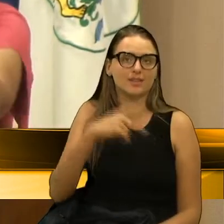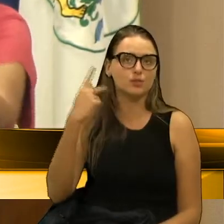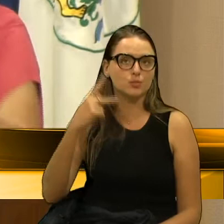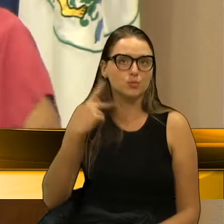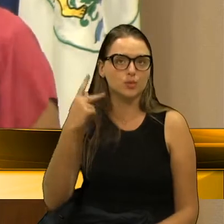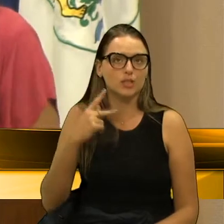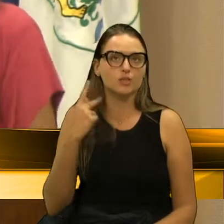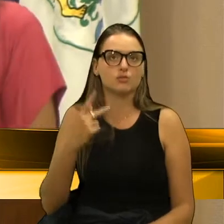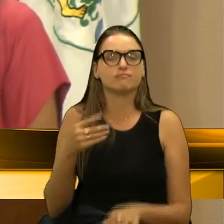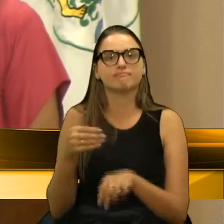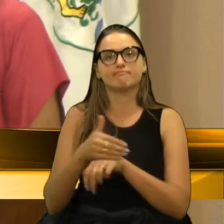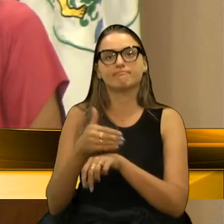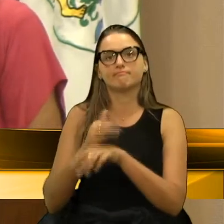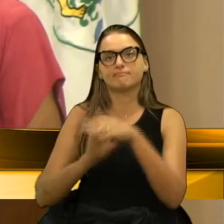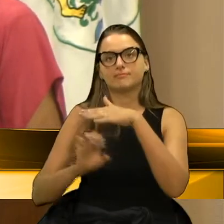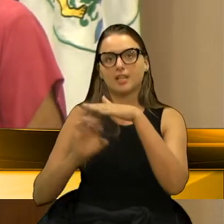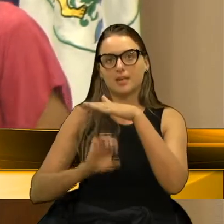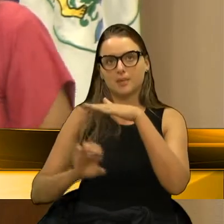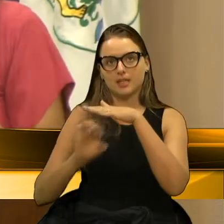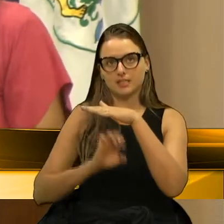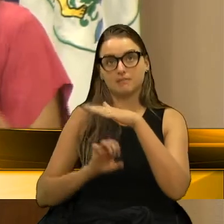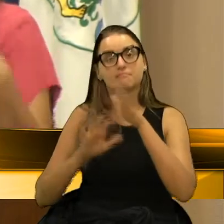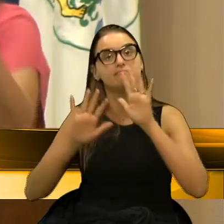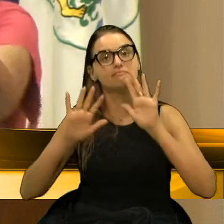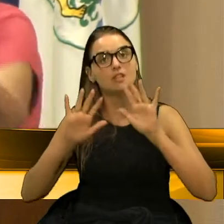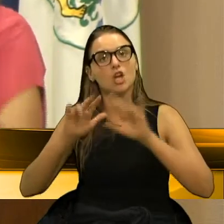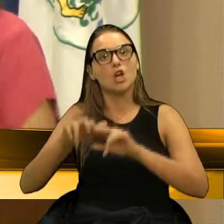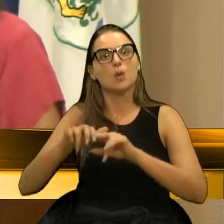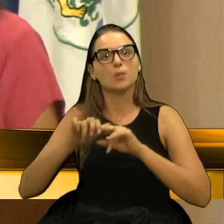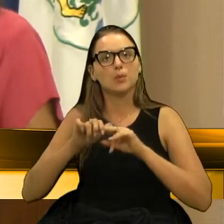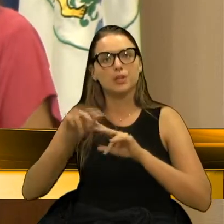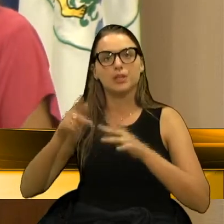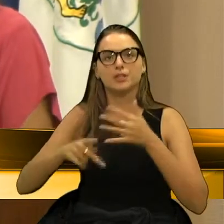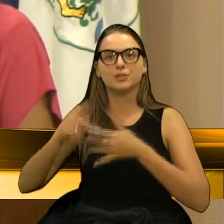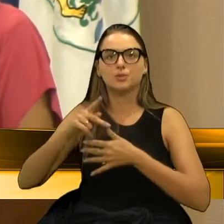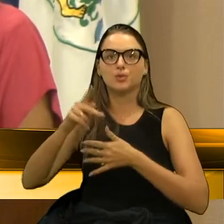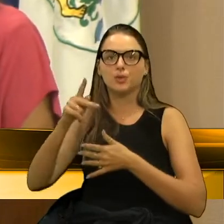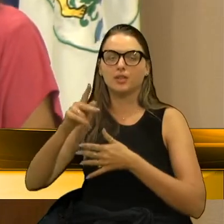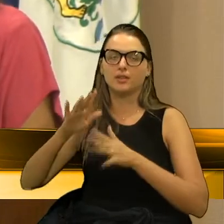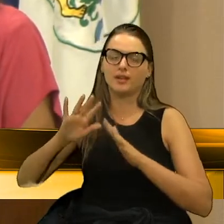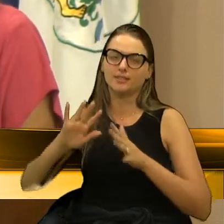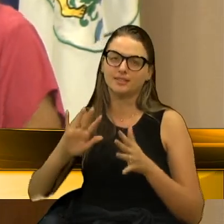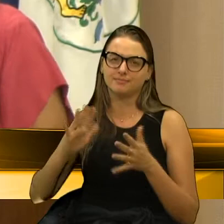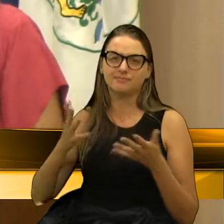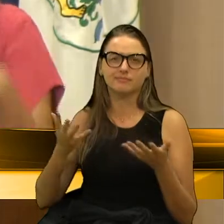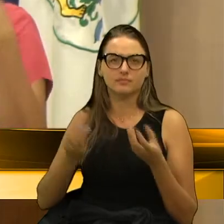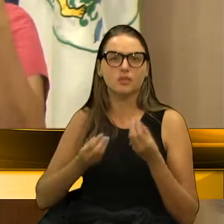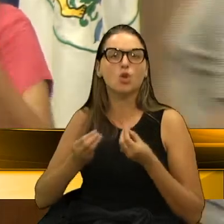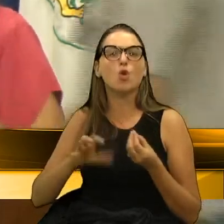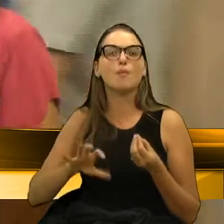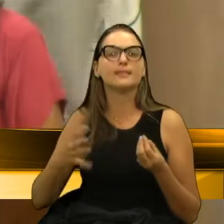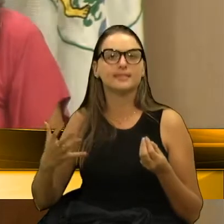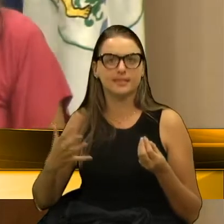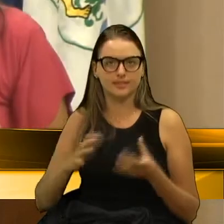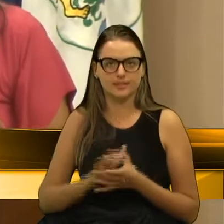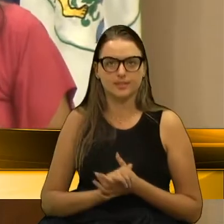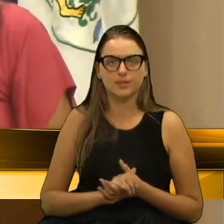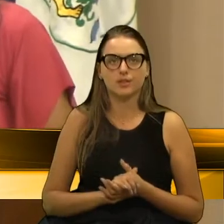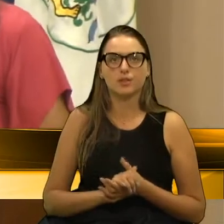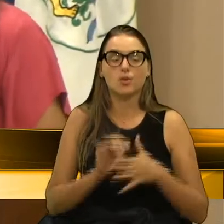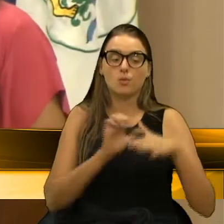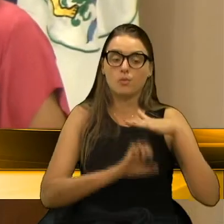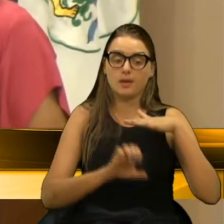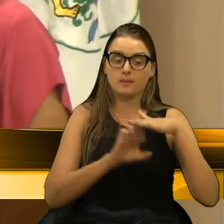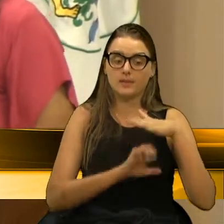envolvidos nessa empresa e que, por isso, deve ser prioridade. Então, uma empresa que já foi